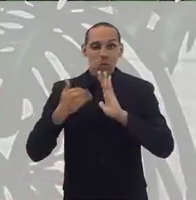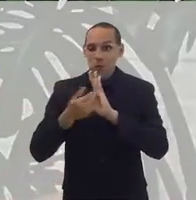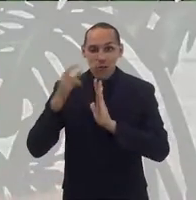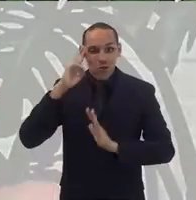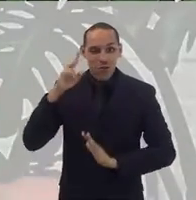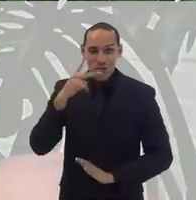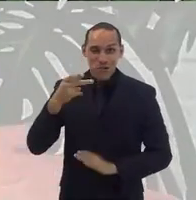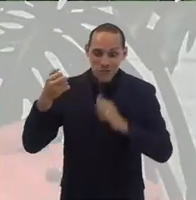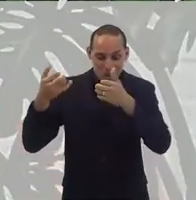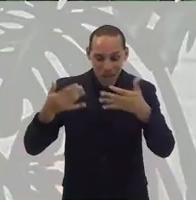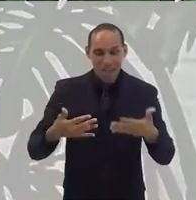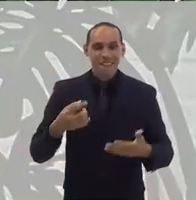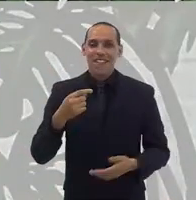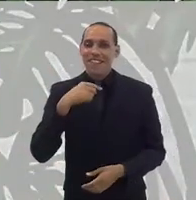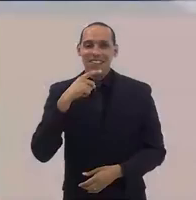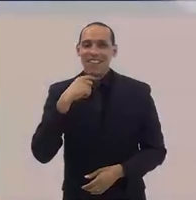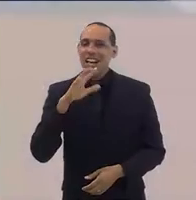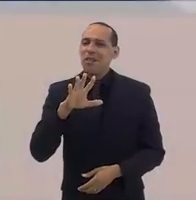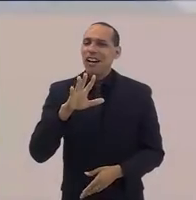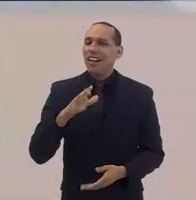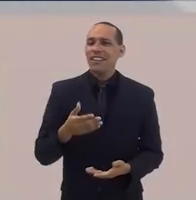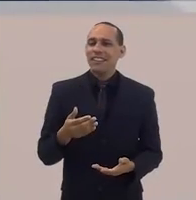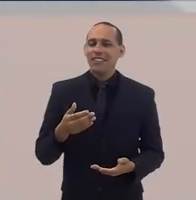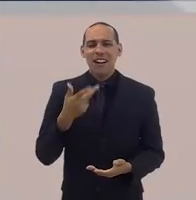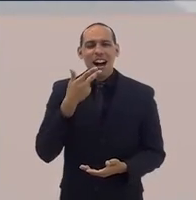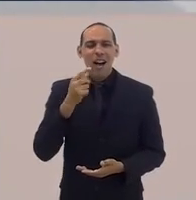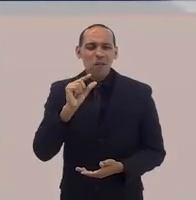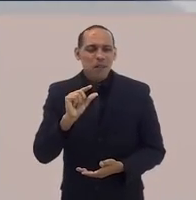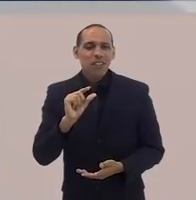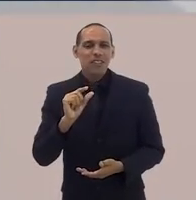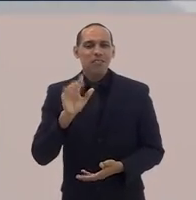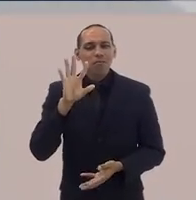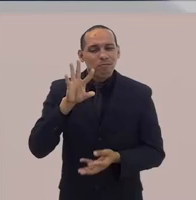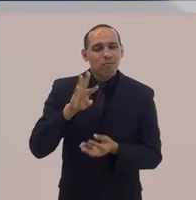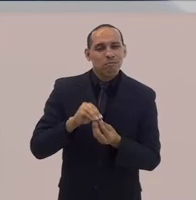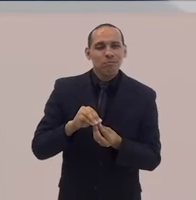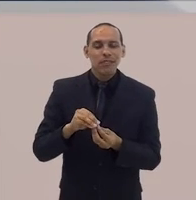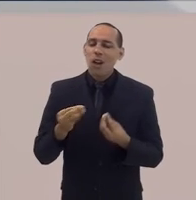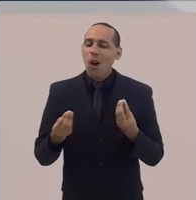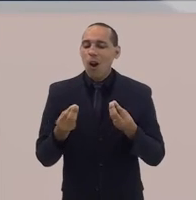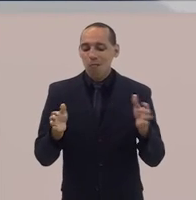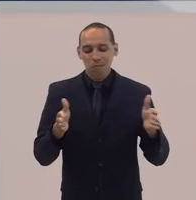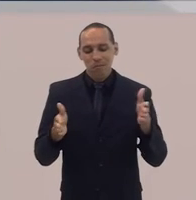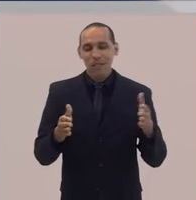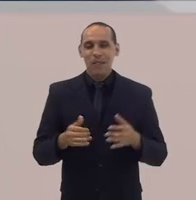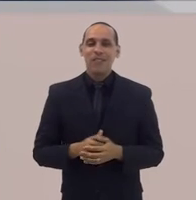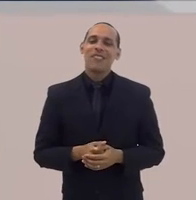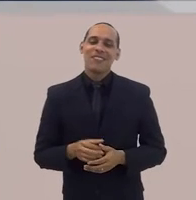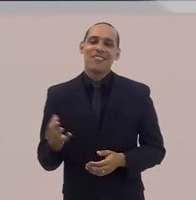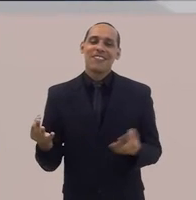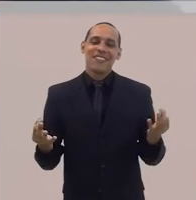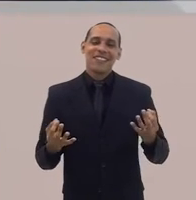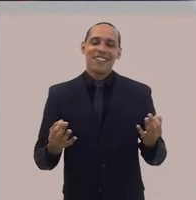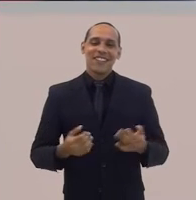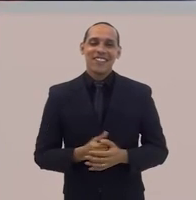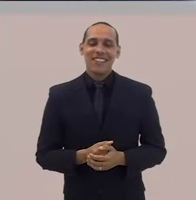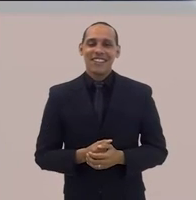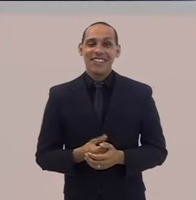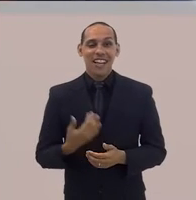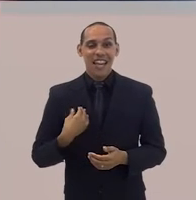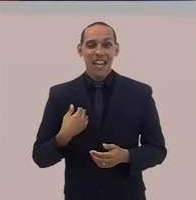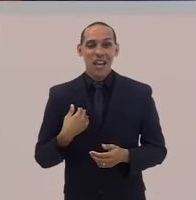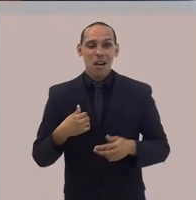toda a sua história, né, evidente, mas queria que o senhor comentasse um pouquinho como foi esse período. Perfeito, bem,